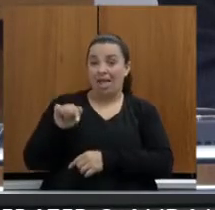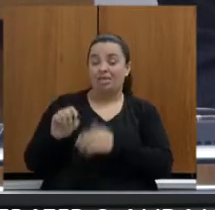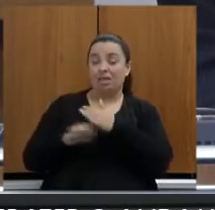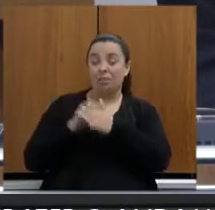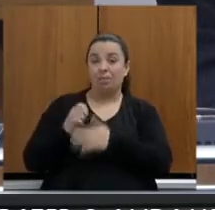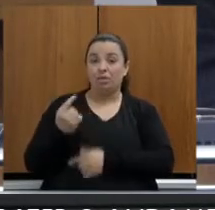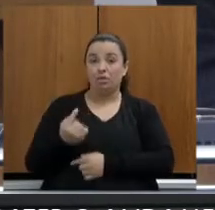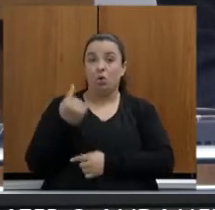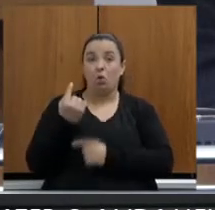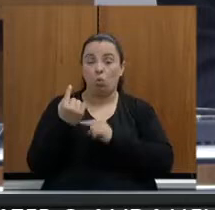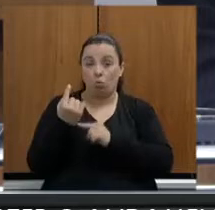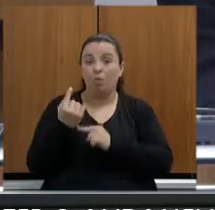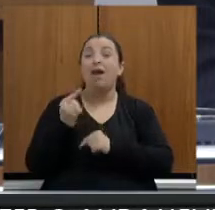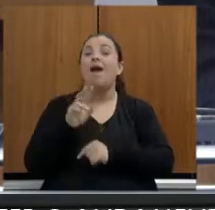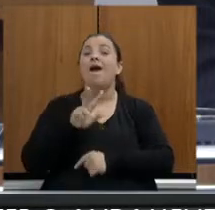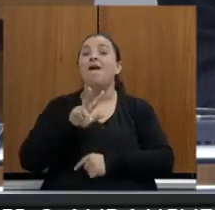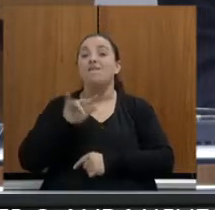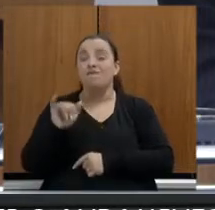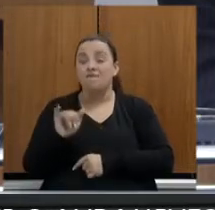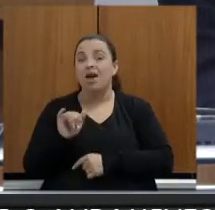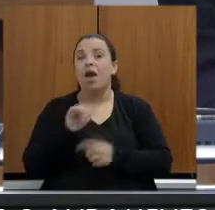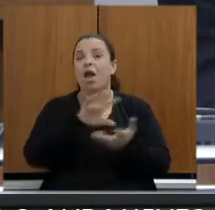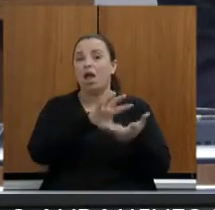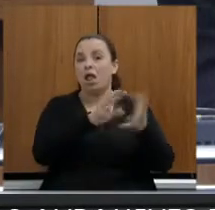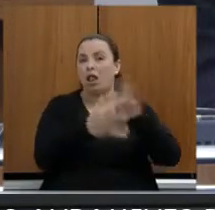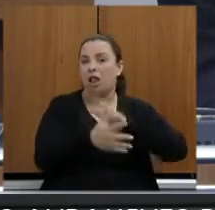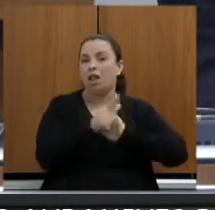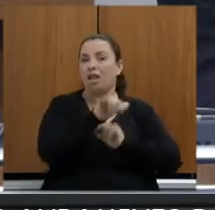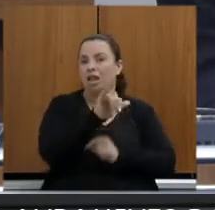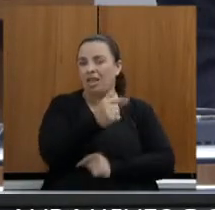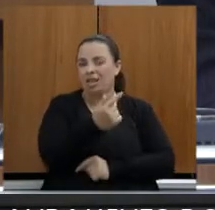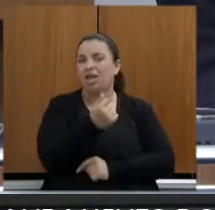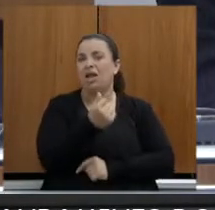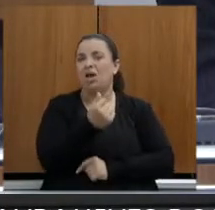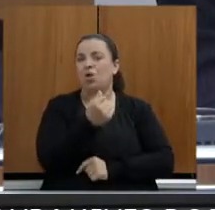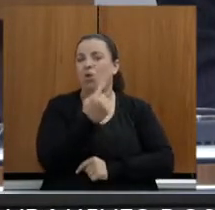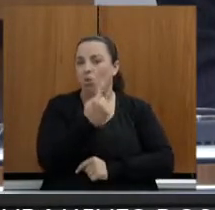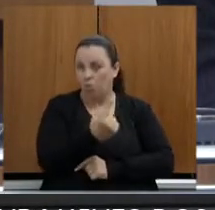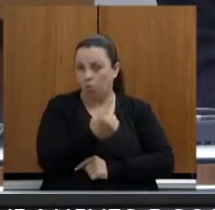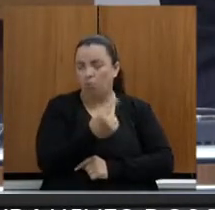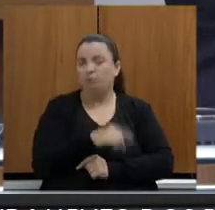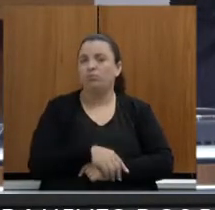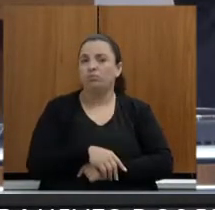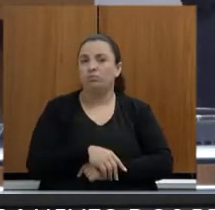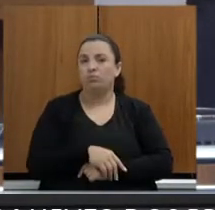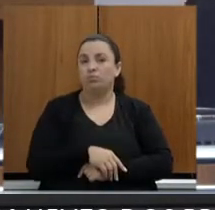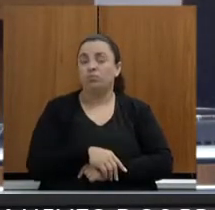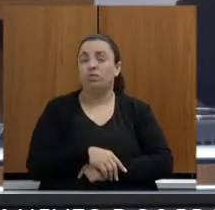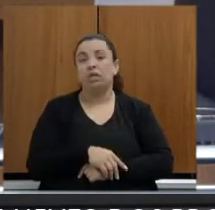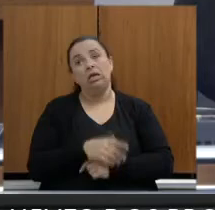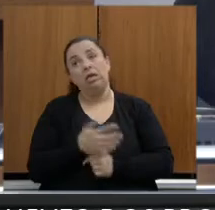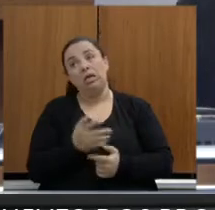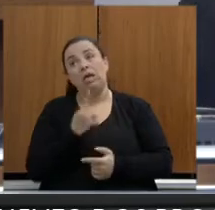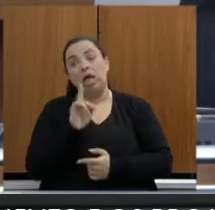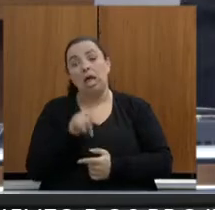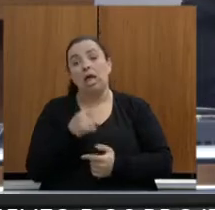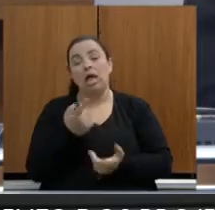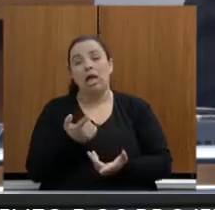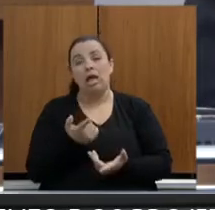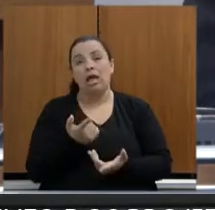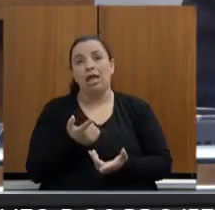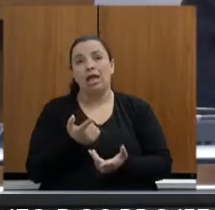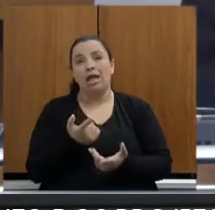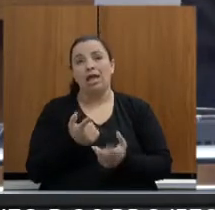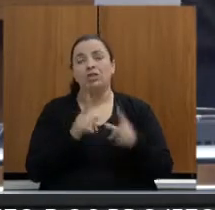revitalizar a linha 1. Isso quer dizer o que, na terminologia da mobilidade, se chama diminuir o